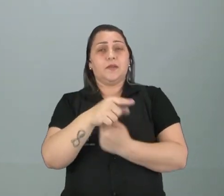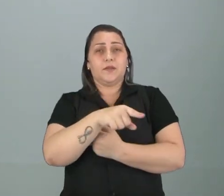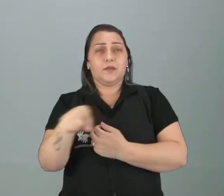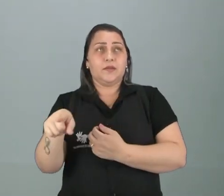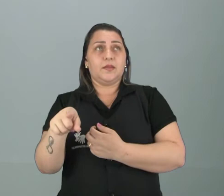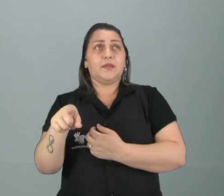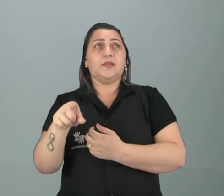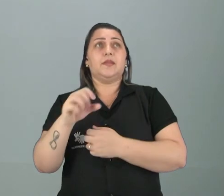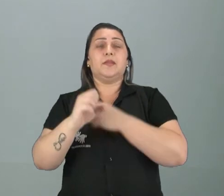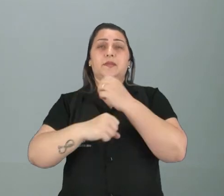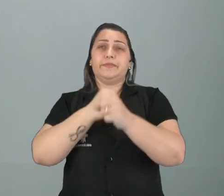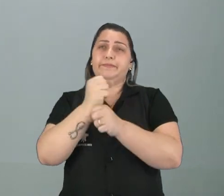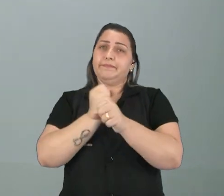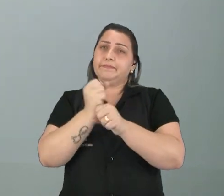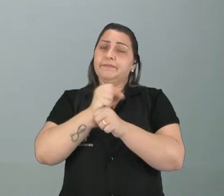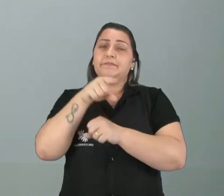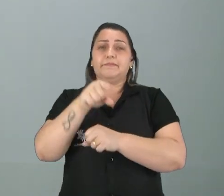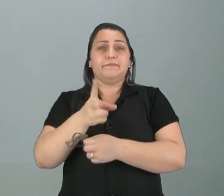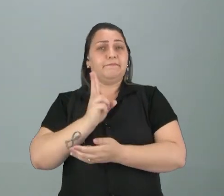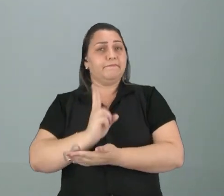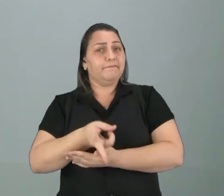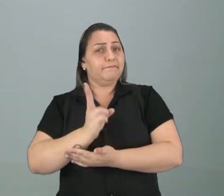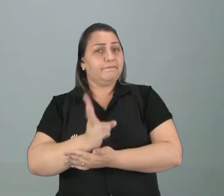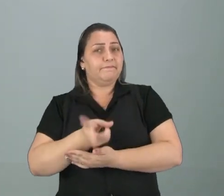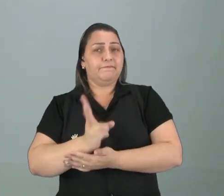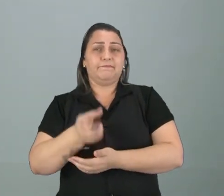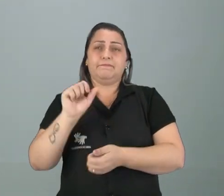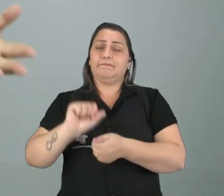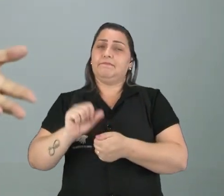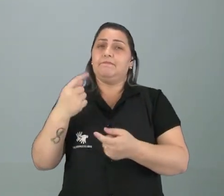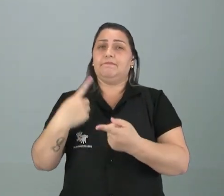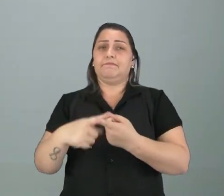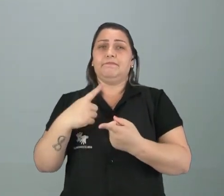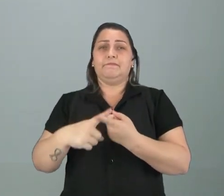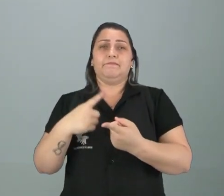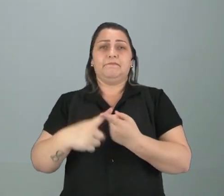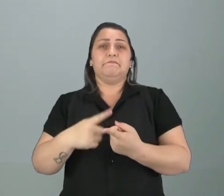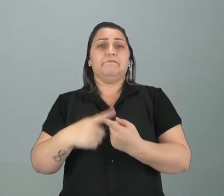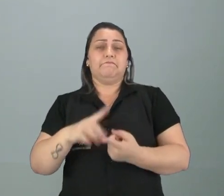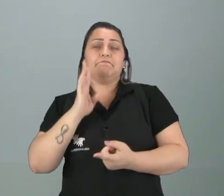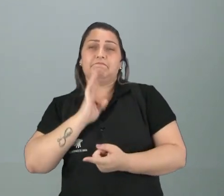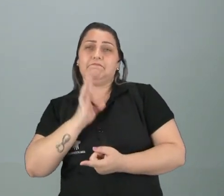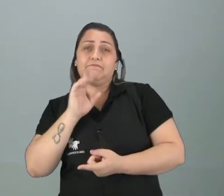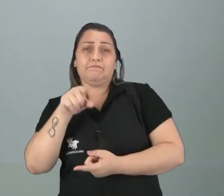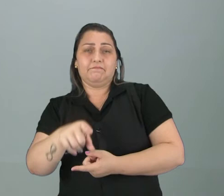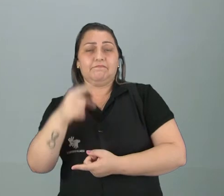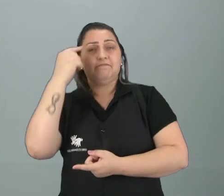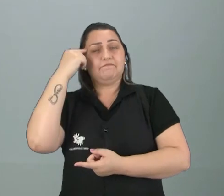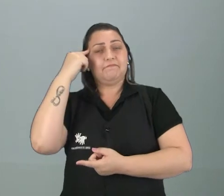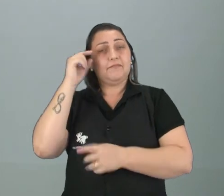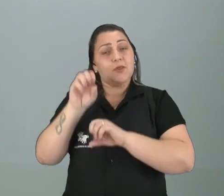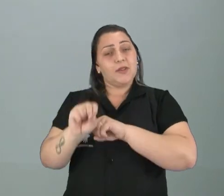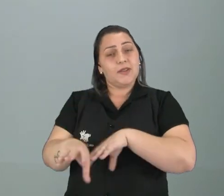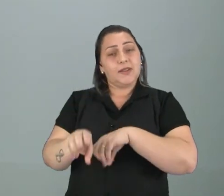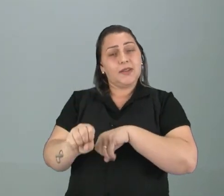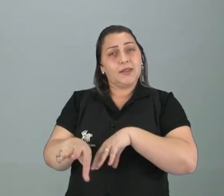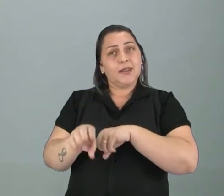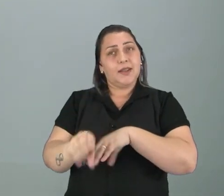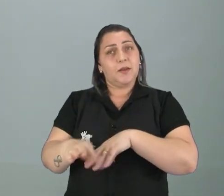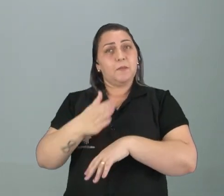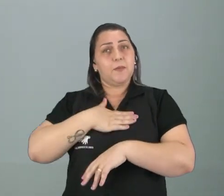que entra ano, sai ano, e vocês continuam fazendo, por quê? Porque é interessante, é legal, e você pensa assim, eu vou ensinar um dia